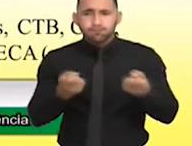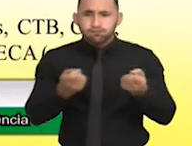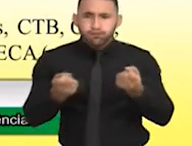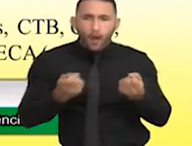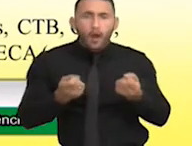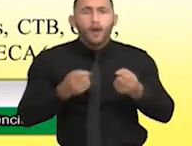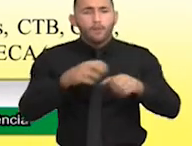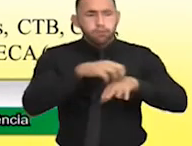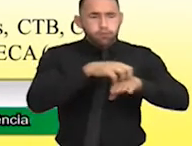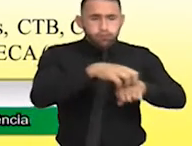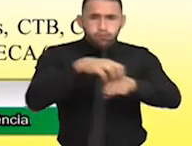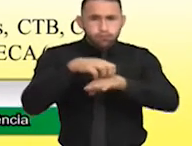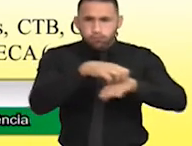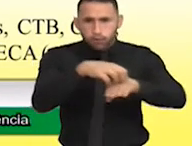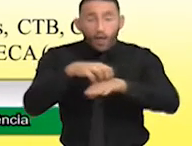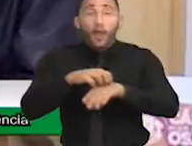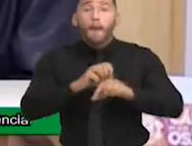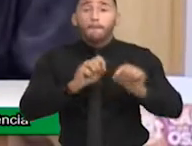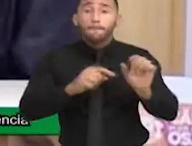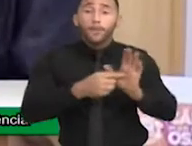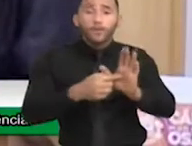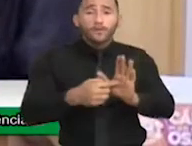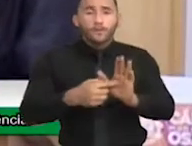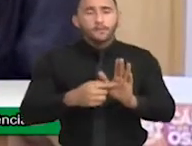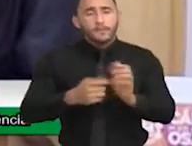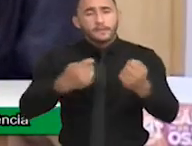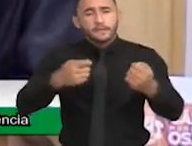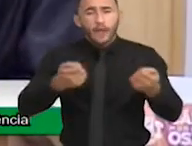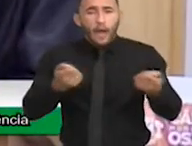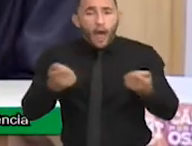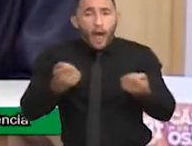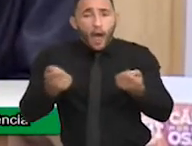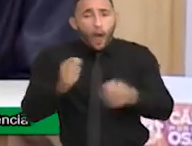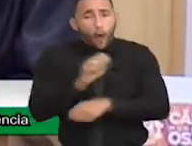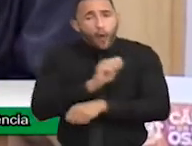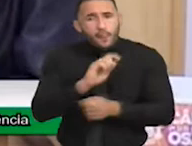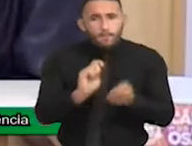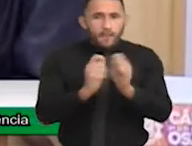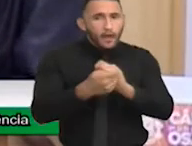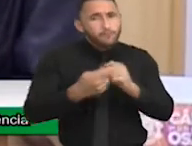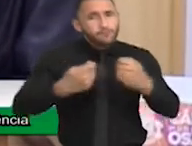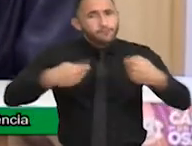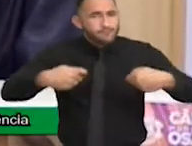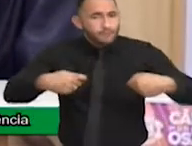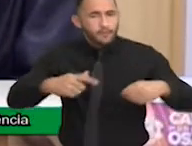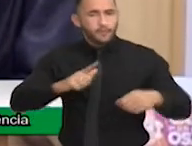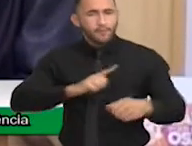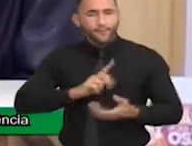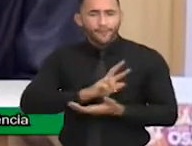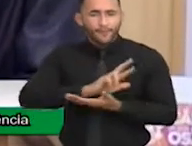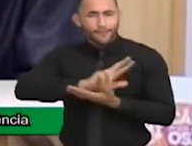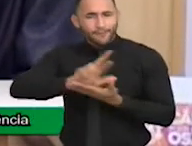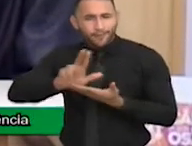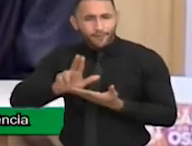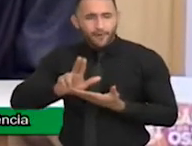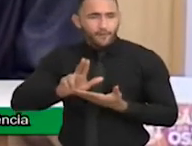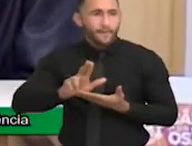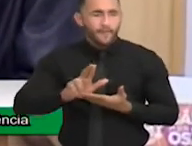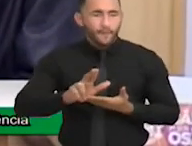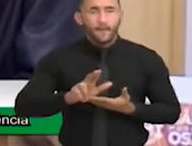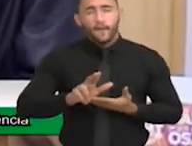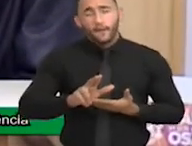veículo adaptado conforme a deficiência da pessoa. O CTN, o Código Tributário Internacional, vai